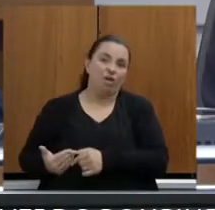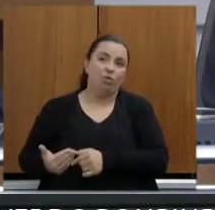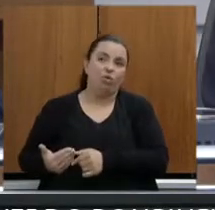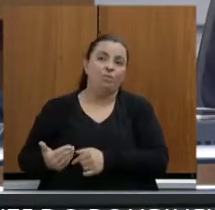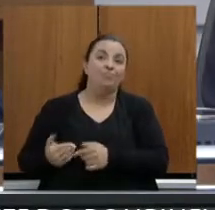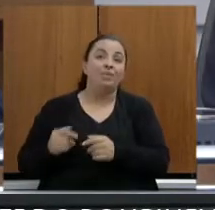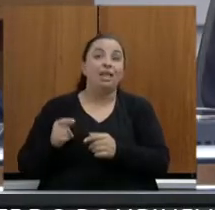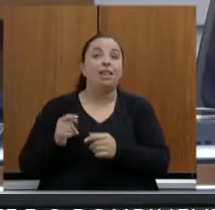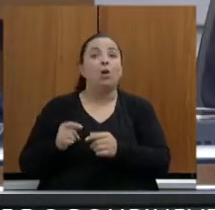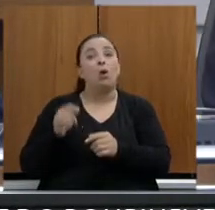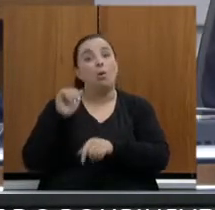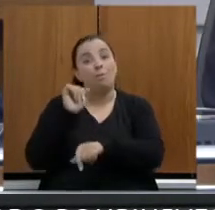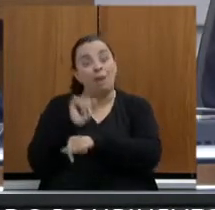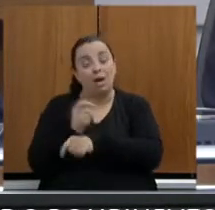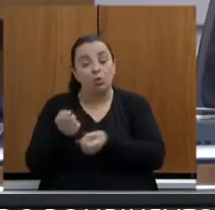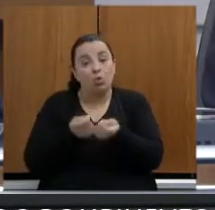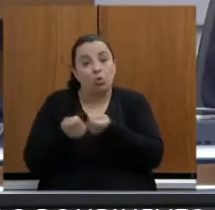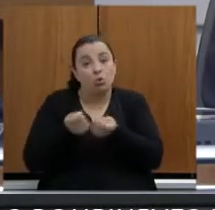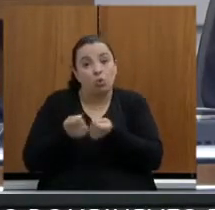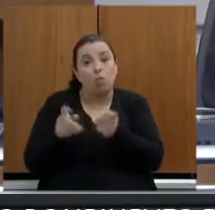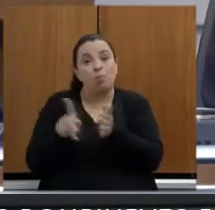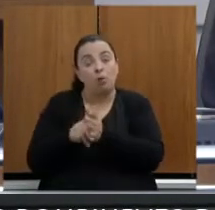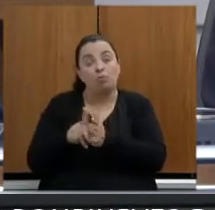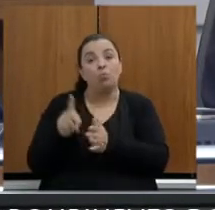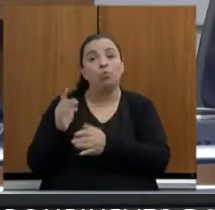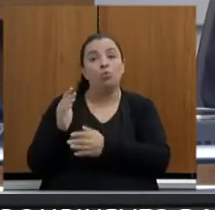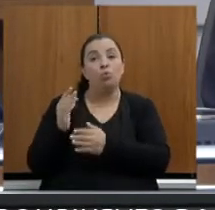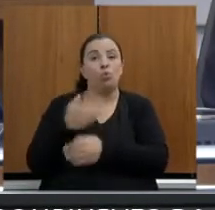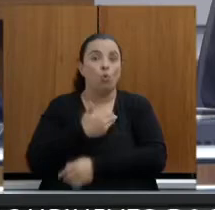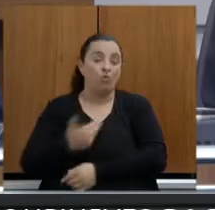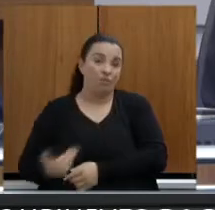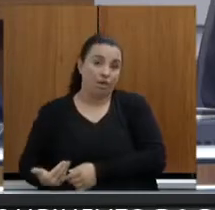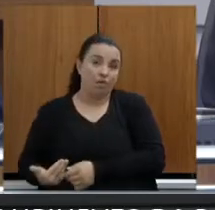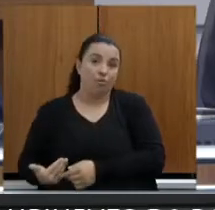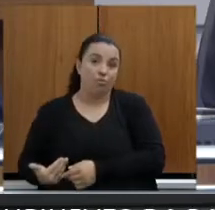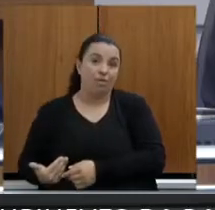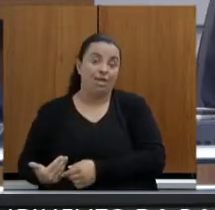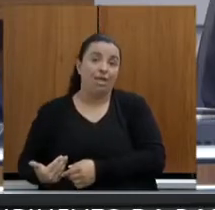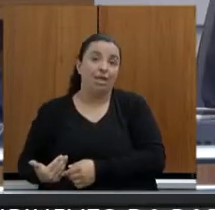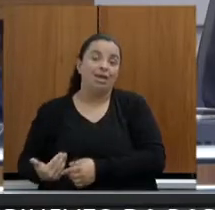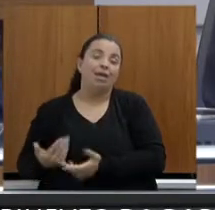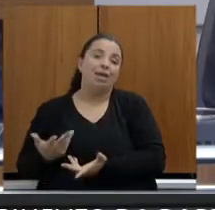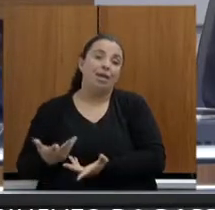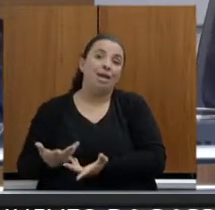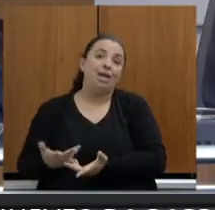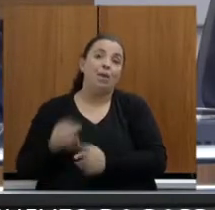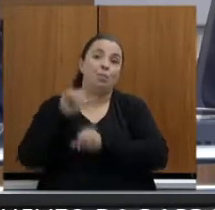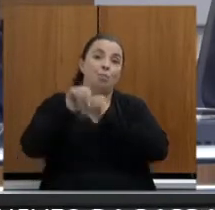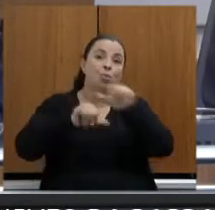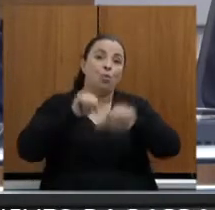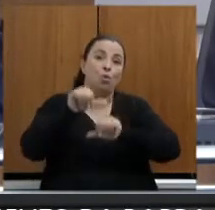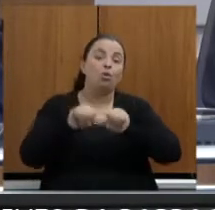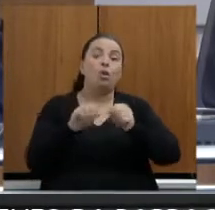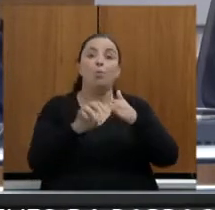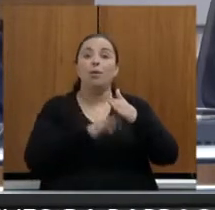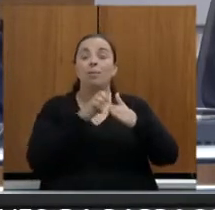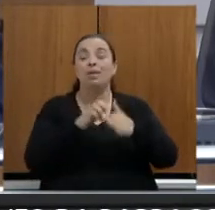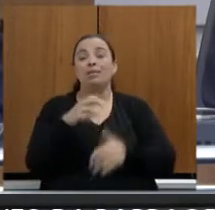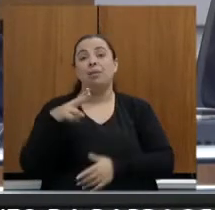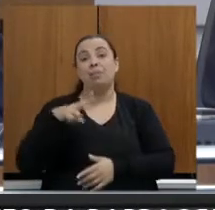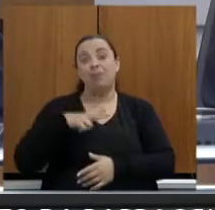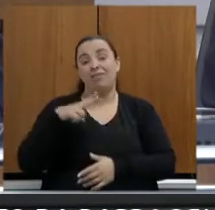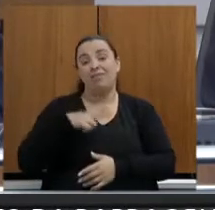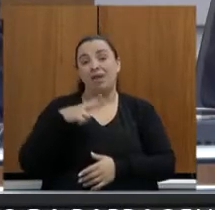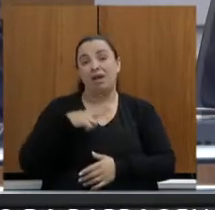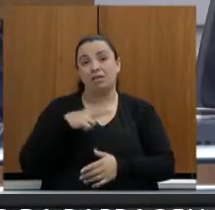e, por meio de uma licitação, passa a ser uma empresa privada, com recursos que são aportados